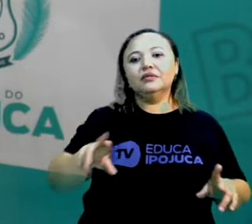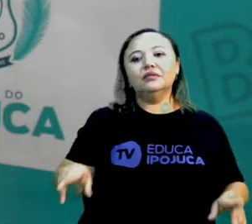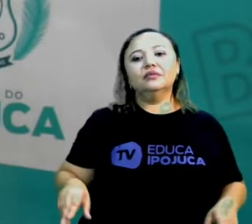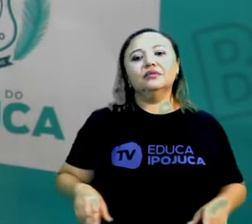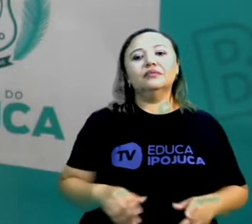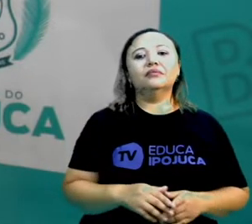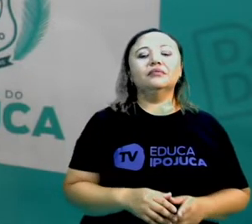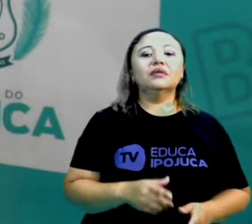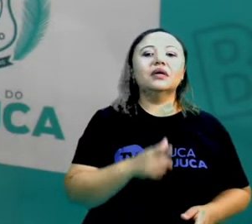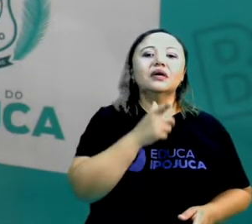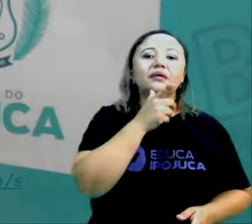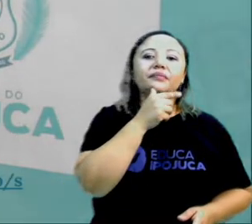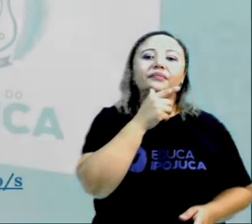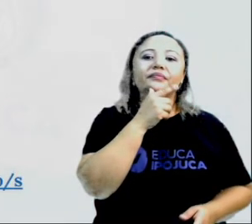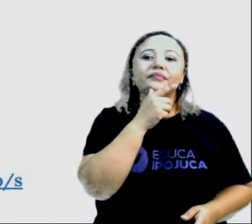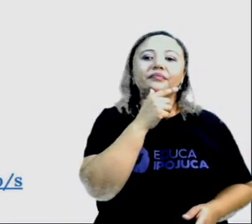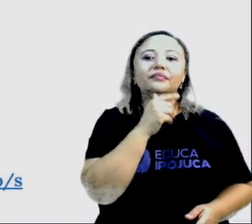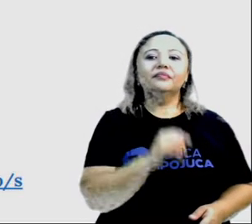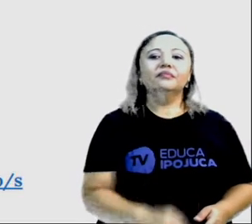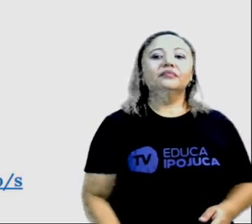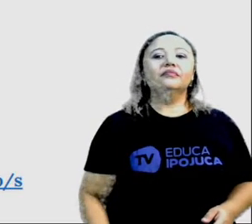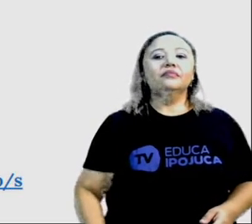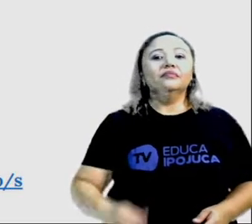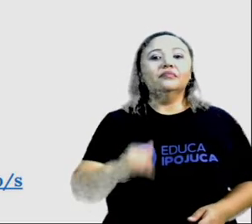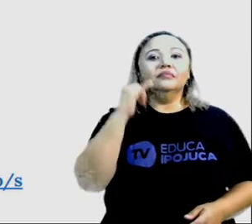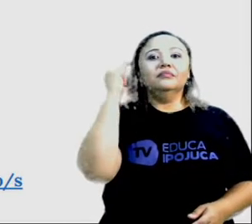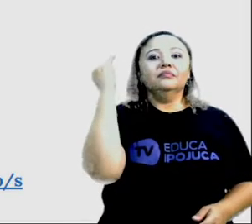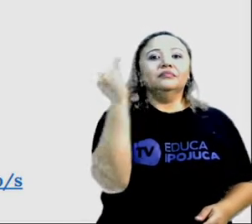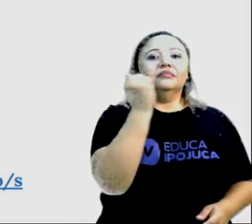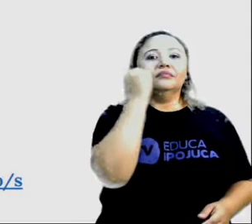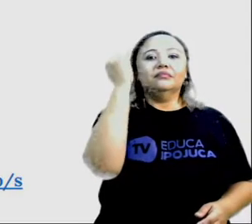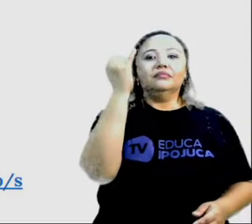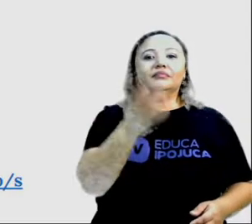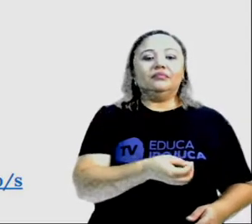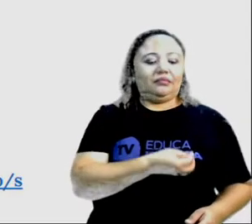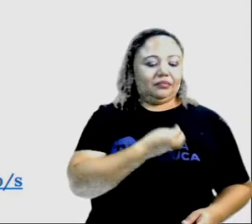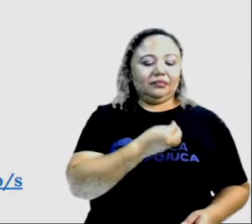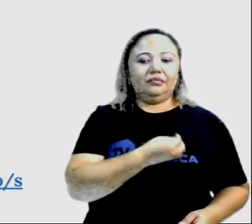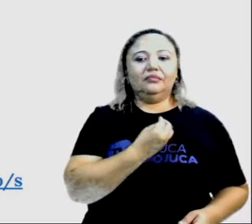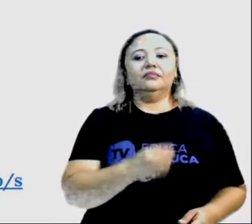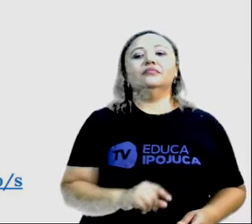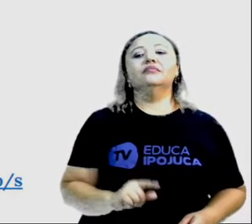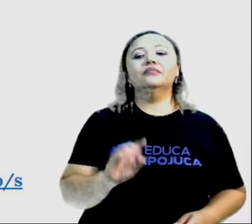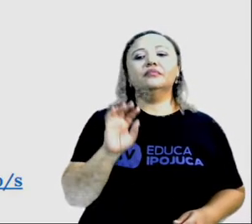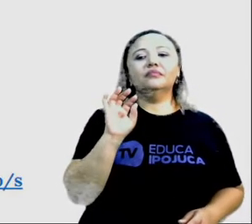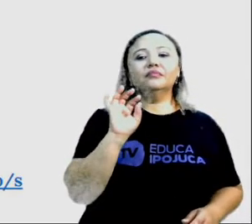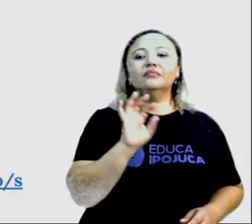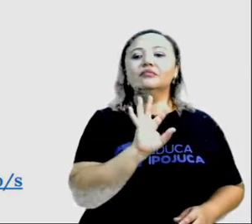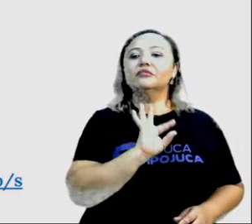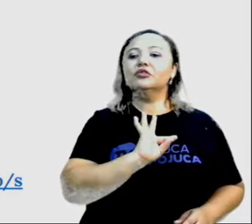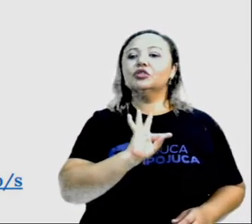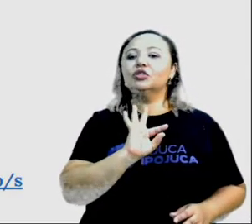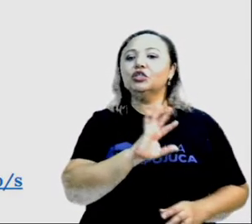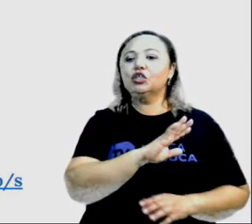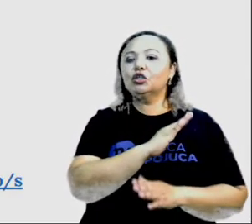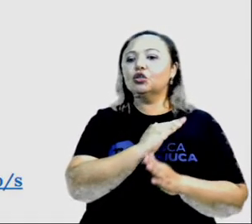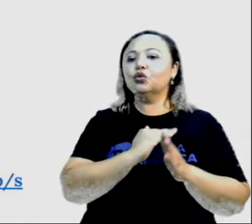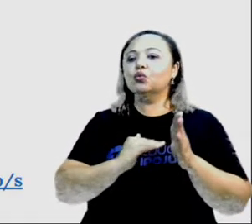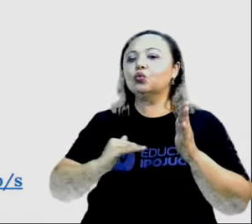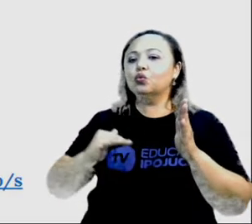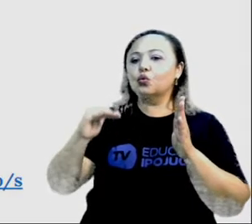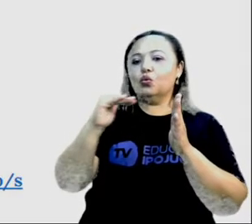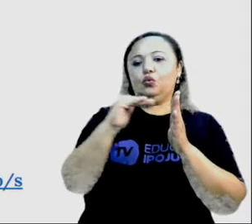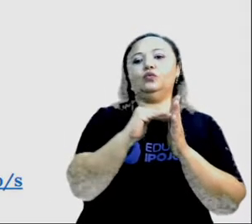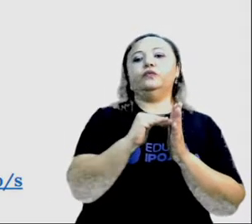A água é um elemento essencial para a vida e sobrevivência dos ecossistemas.